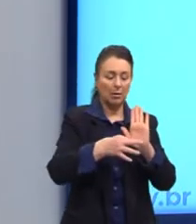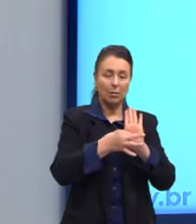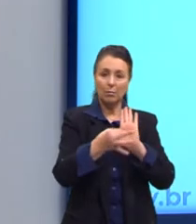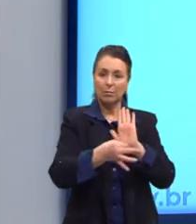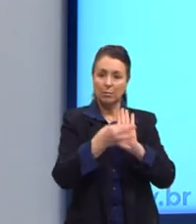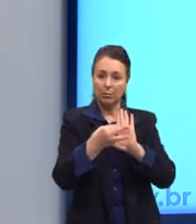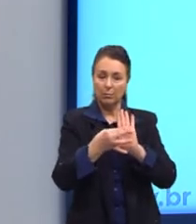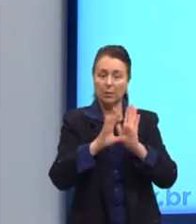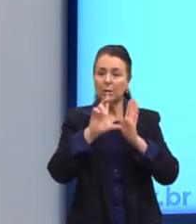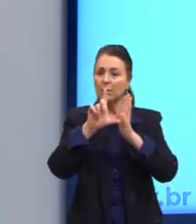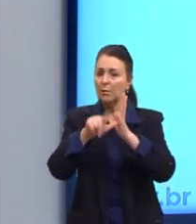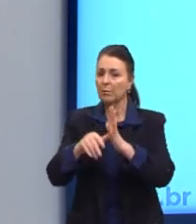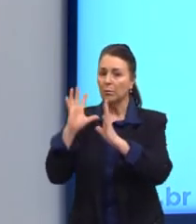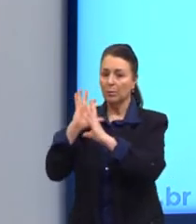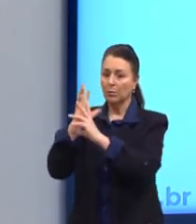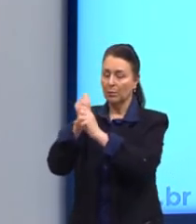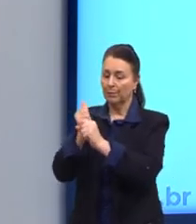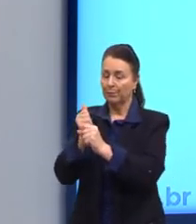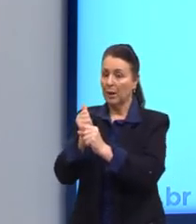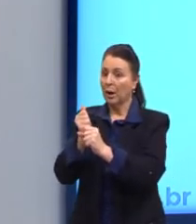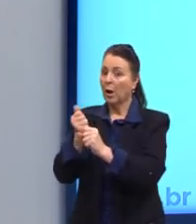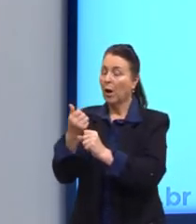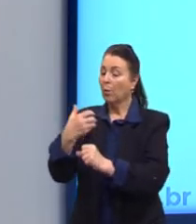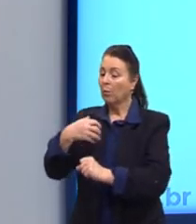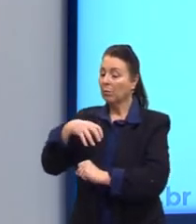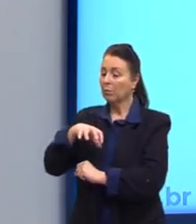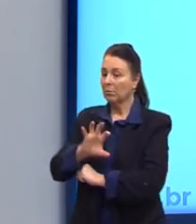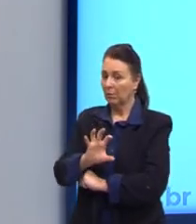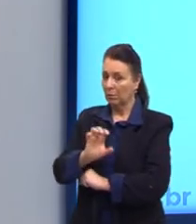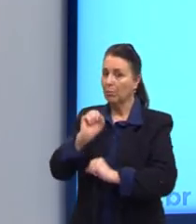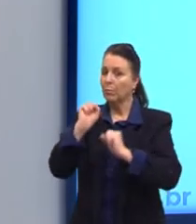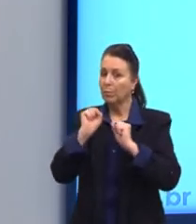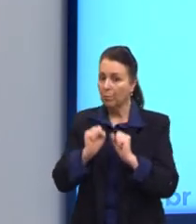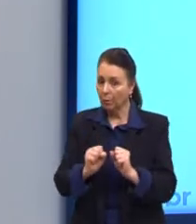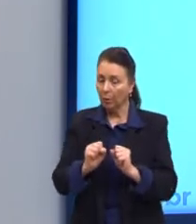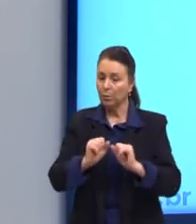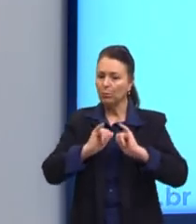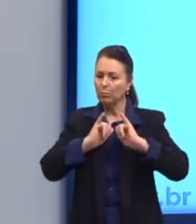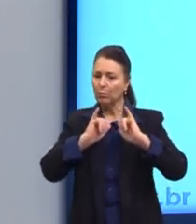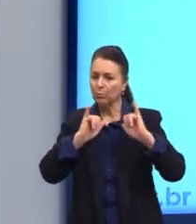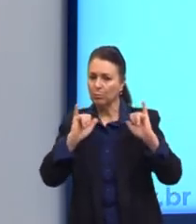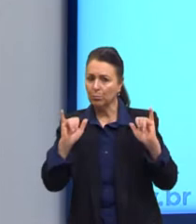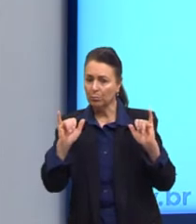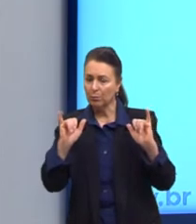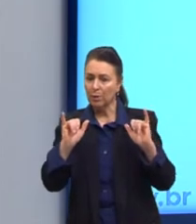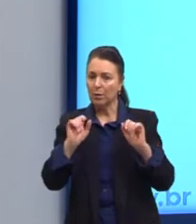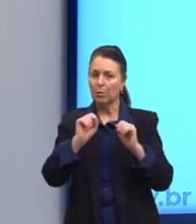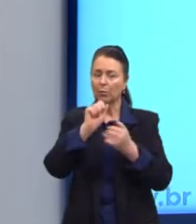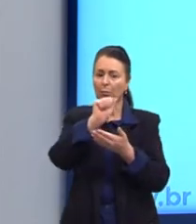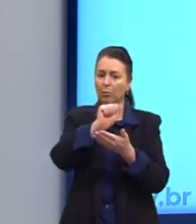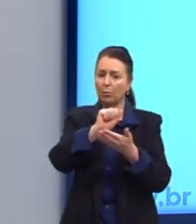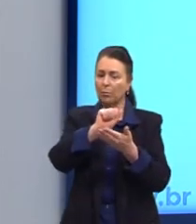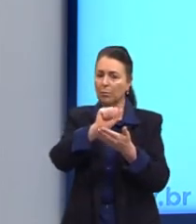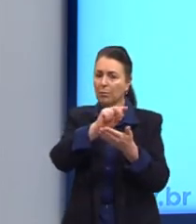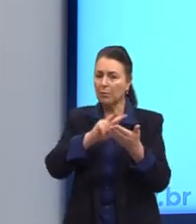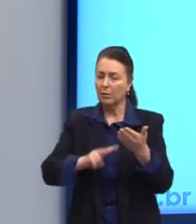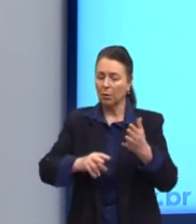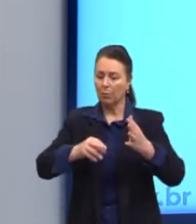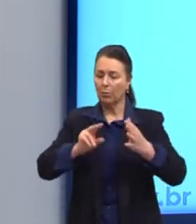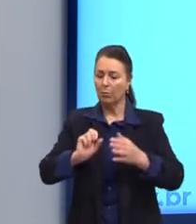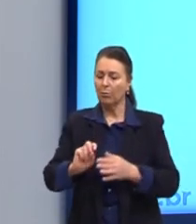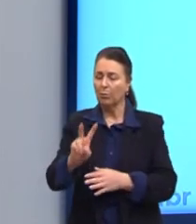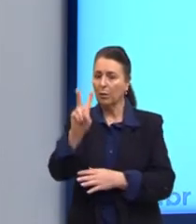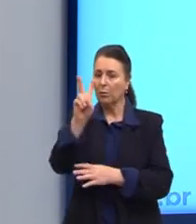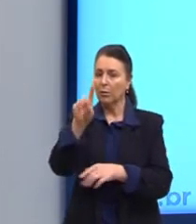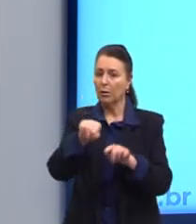uma conclusão. Do contrário, eu posso até emitir juízo, mas se ele não tiver esse encadeamento, vai